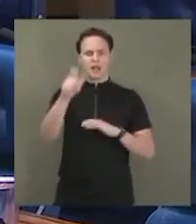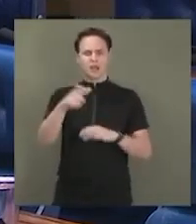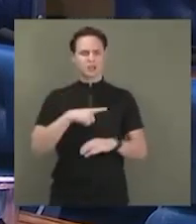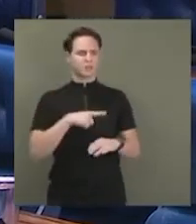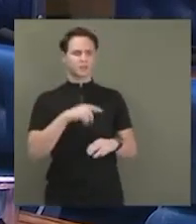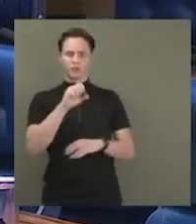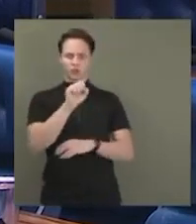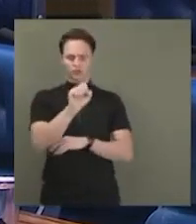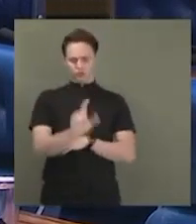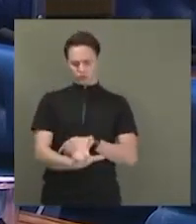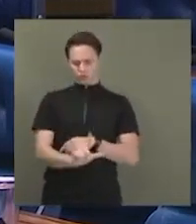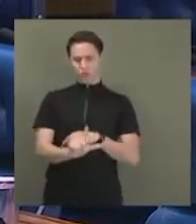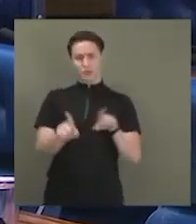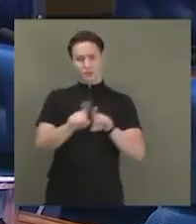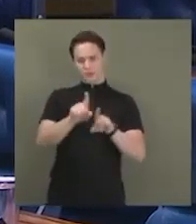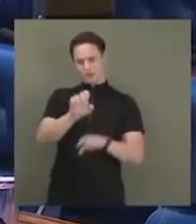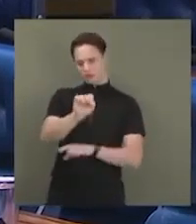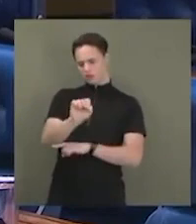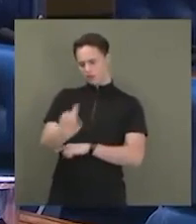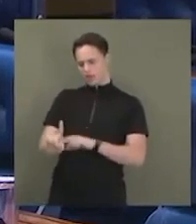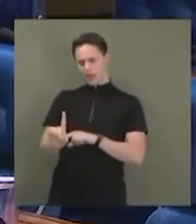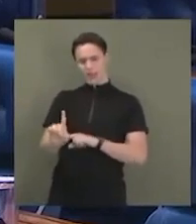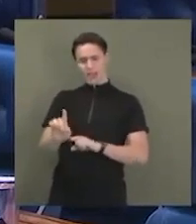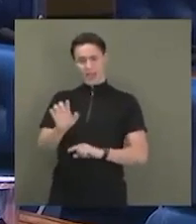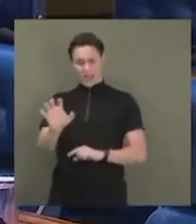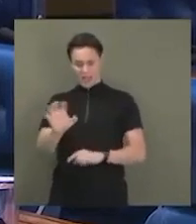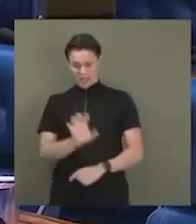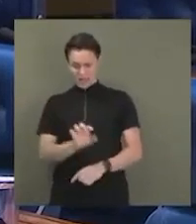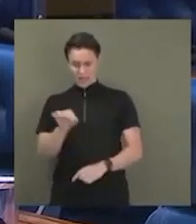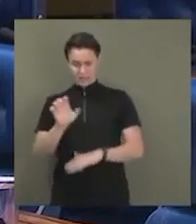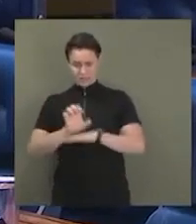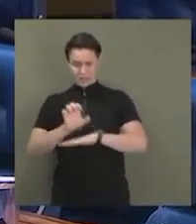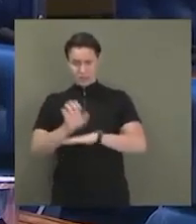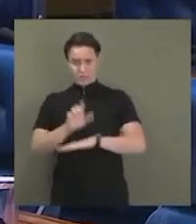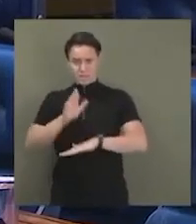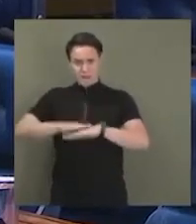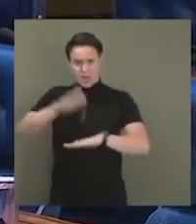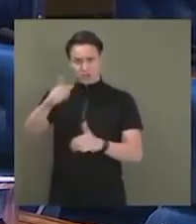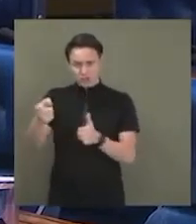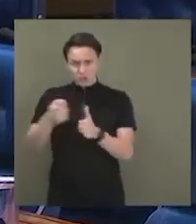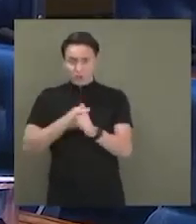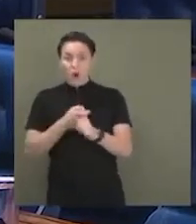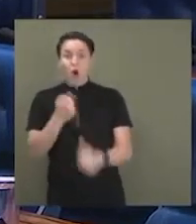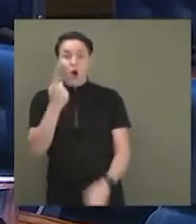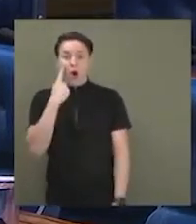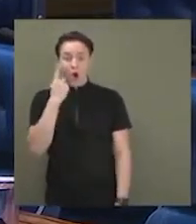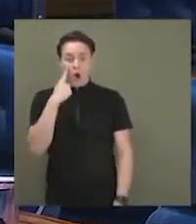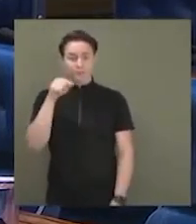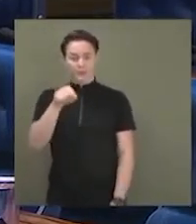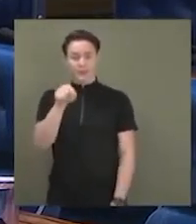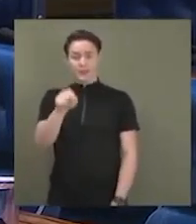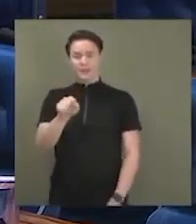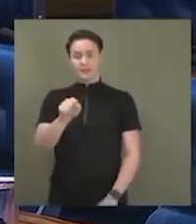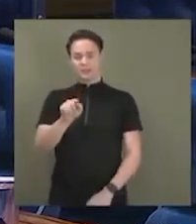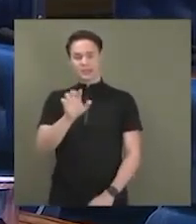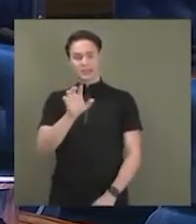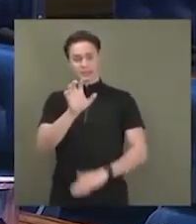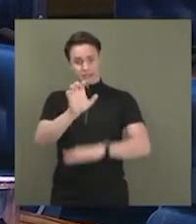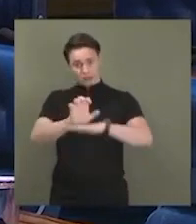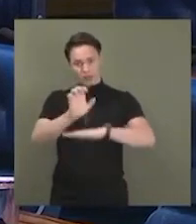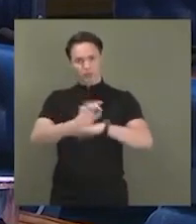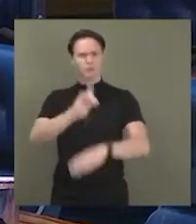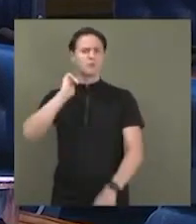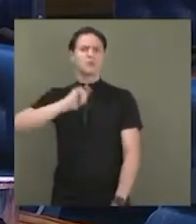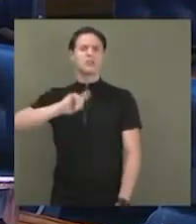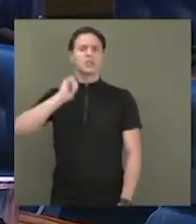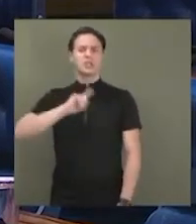sinal, os estados mais endividados da federação. O de Minas, inclusive, teve, através do nosso